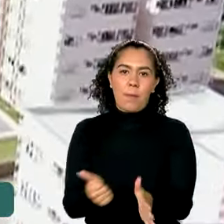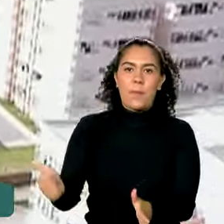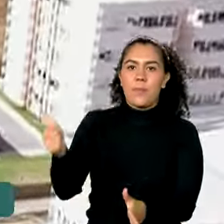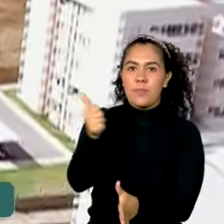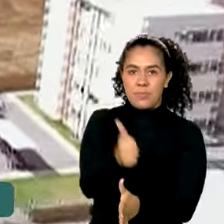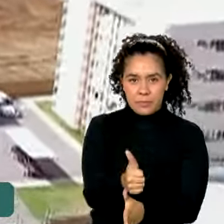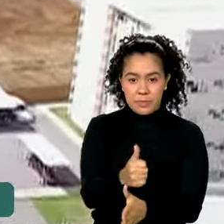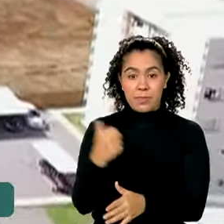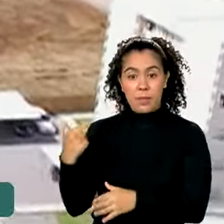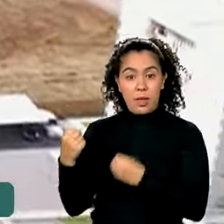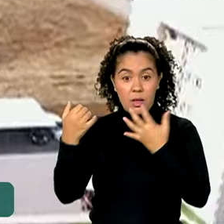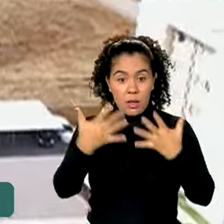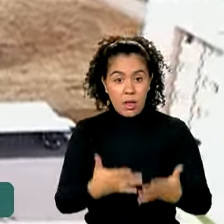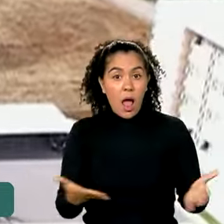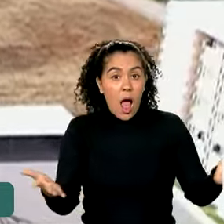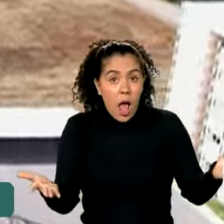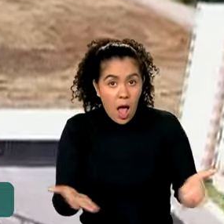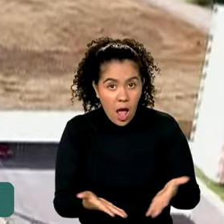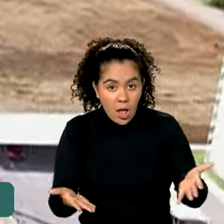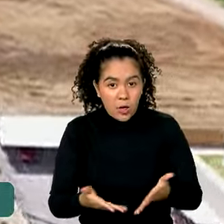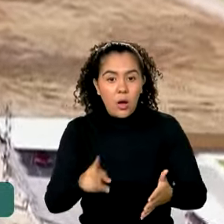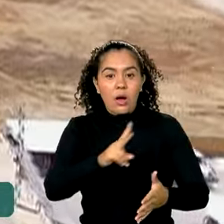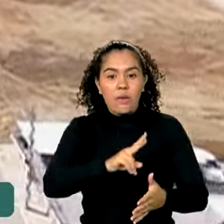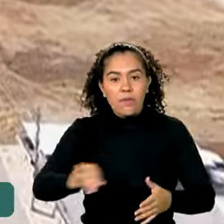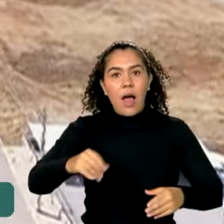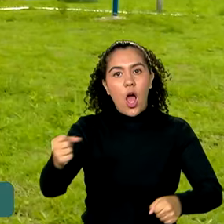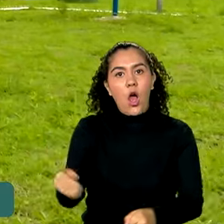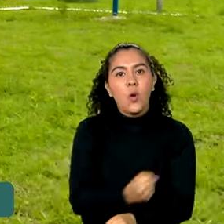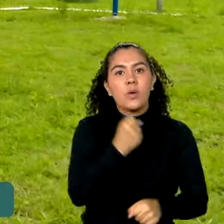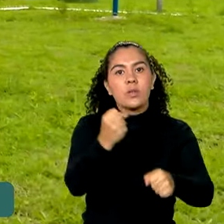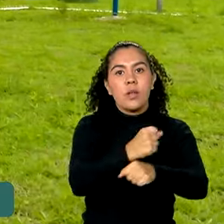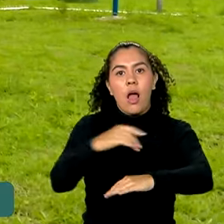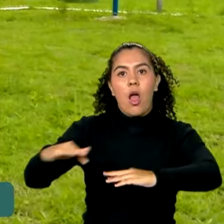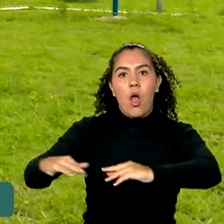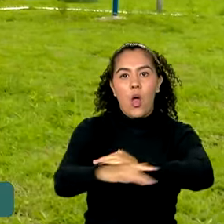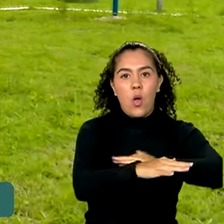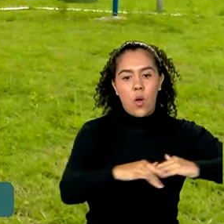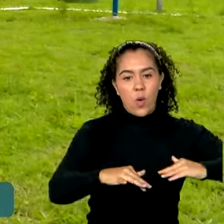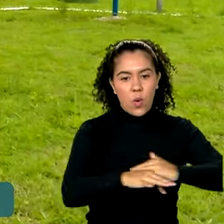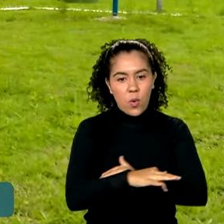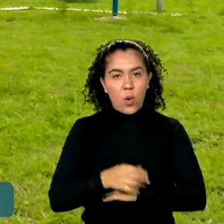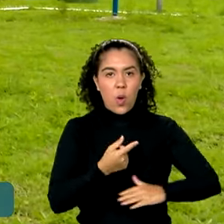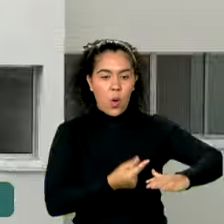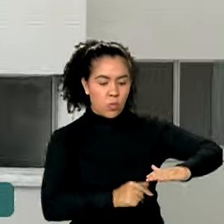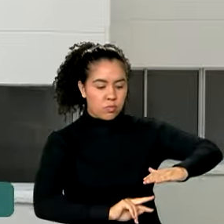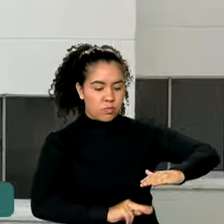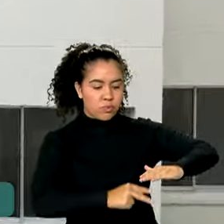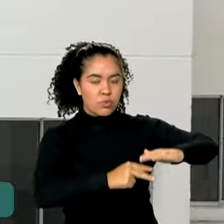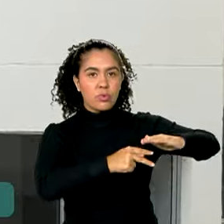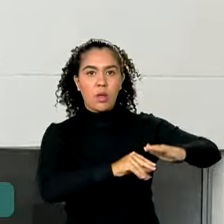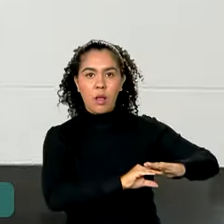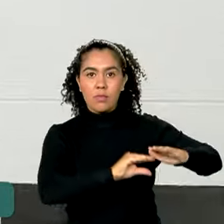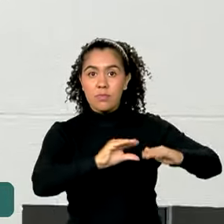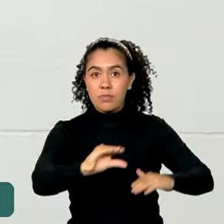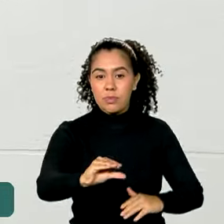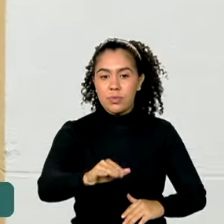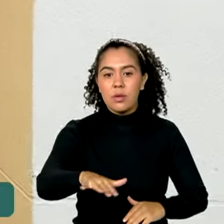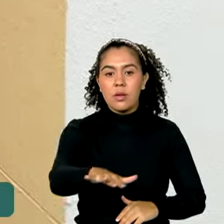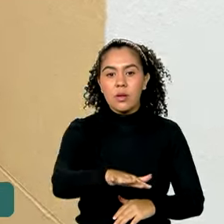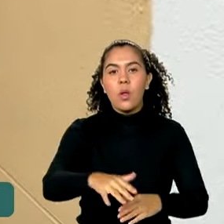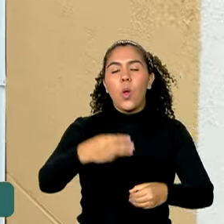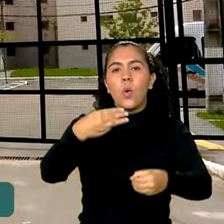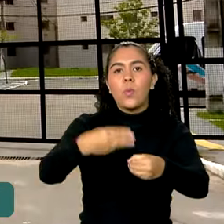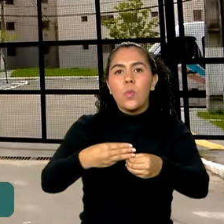Casa Minha Vida vai avançar em áreas urbanas com recursos do Fundo Nacional de Habitação de Interesse Social em municípios com